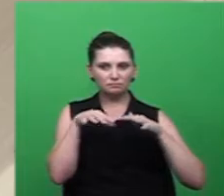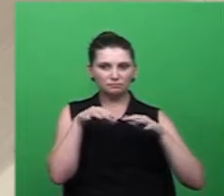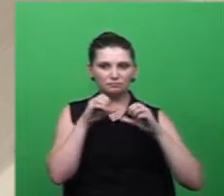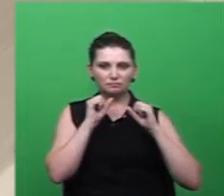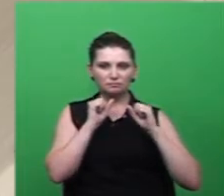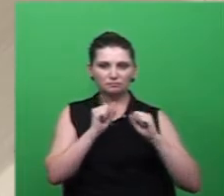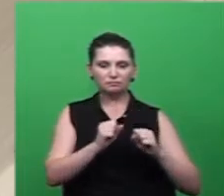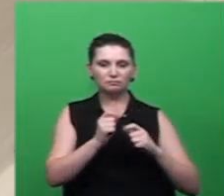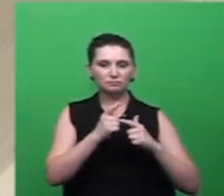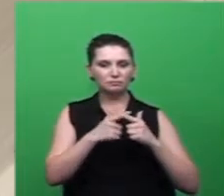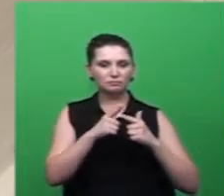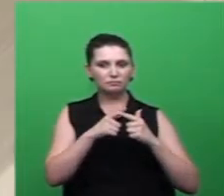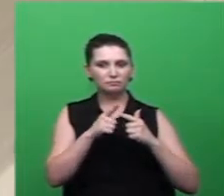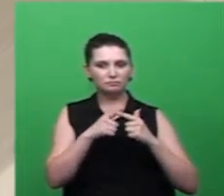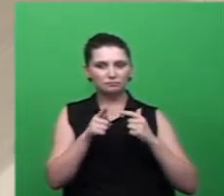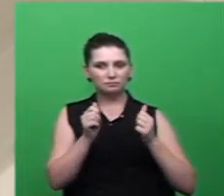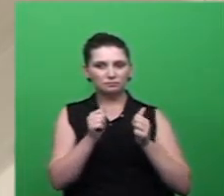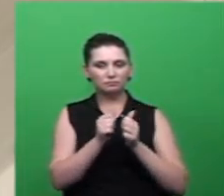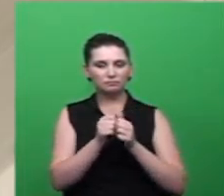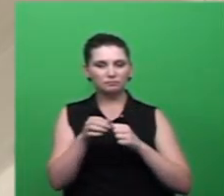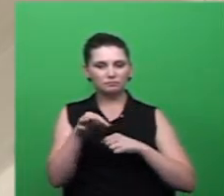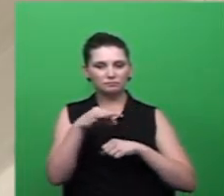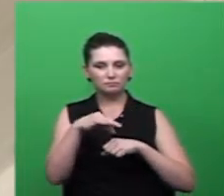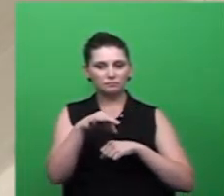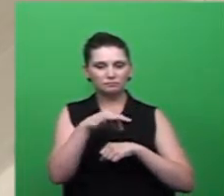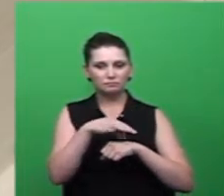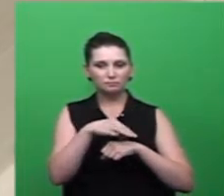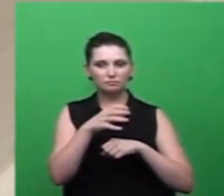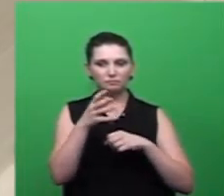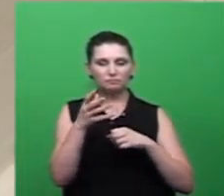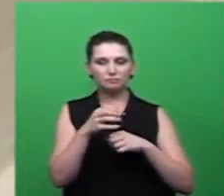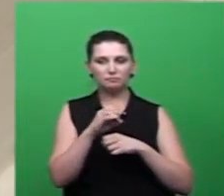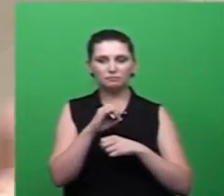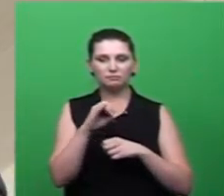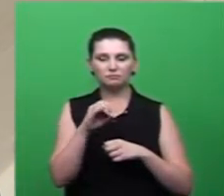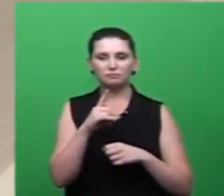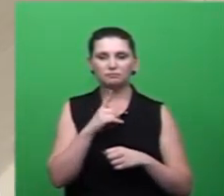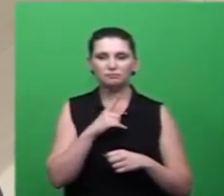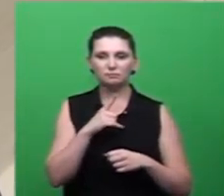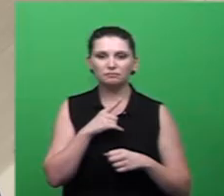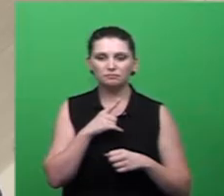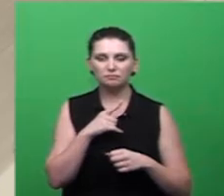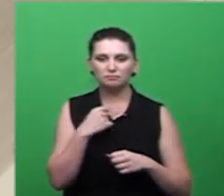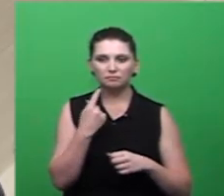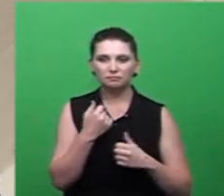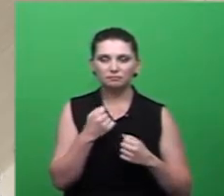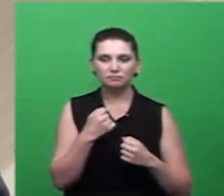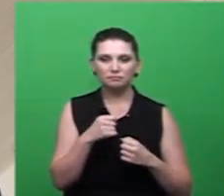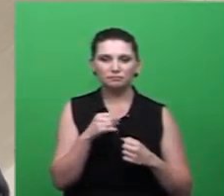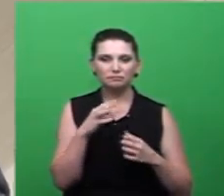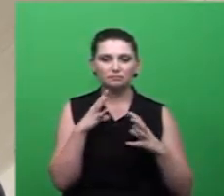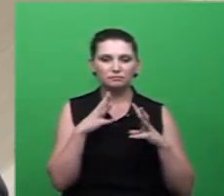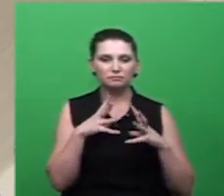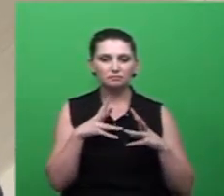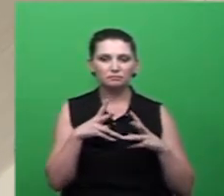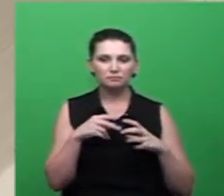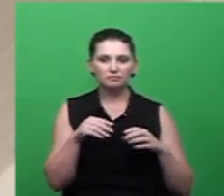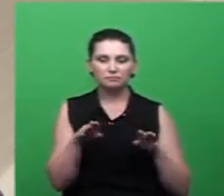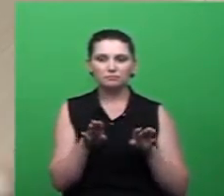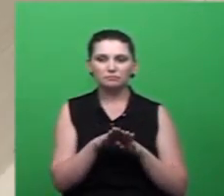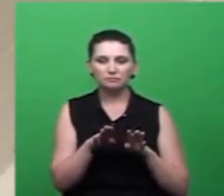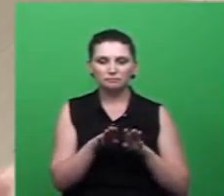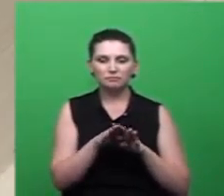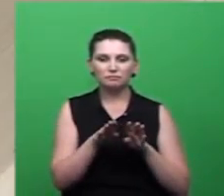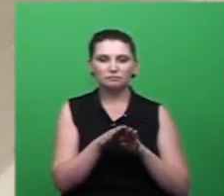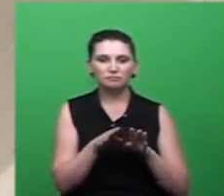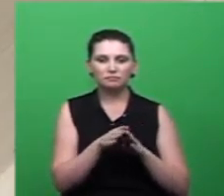acompanhamento né e se por ventura tiver algum depósito naquele local a gente tem que fazer a limpeza dos ovos e das